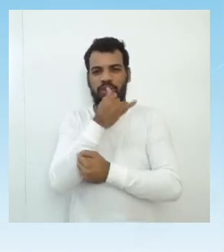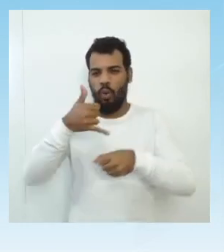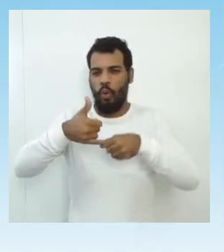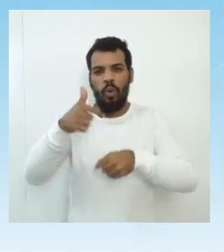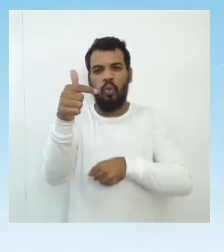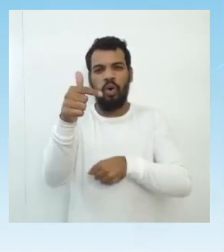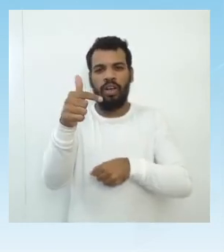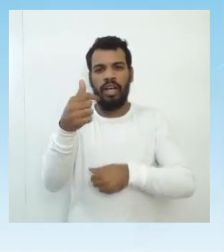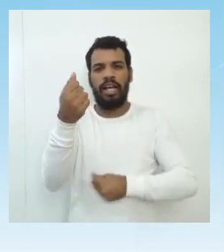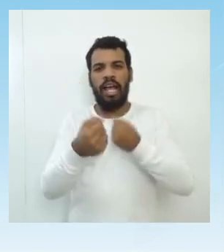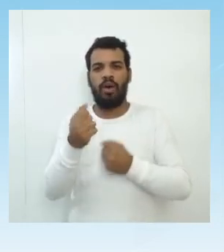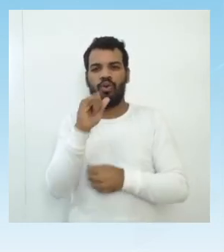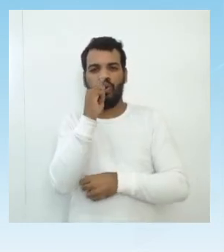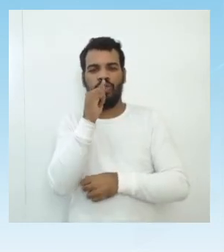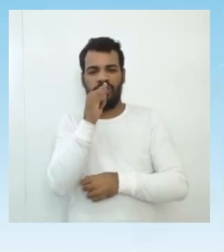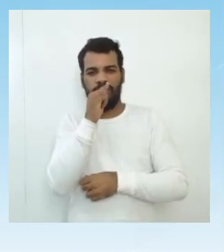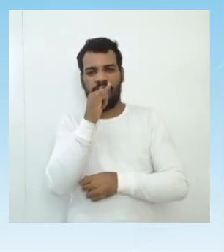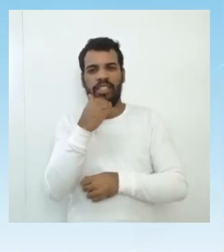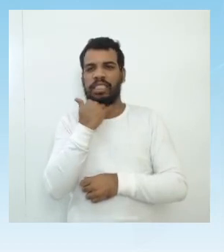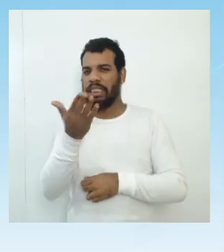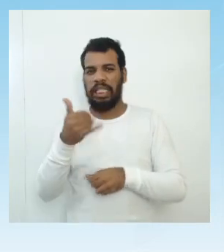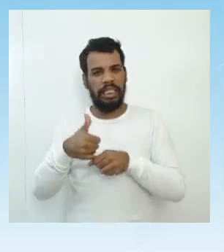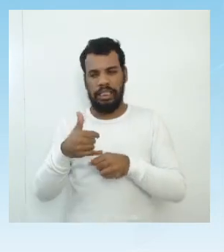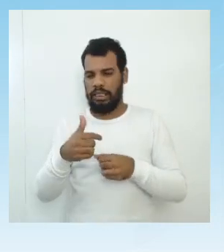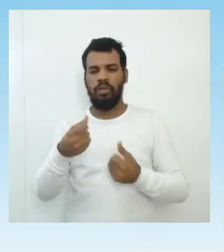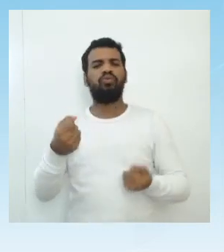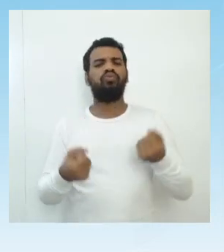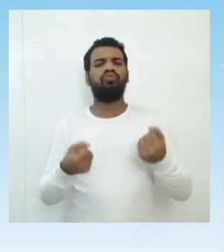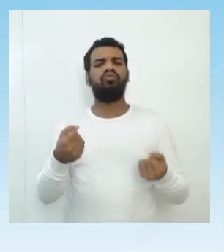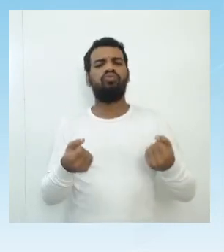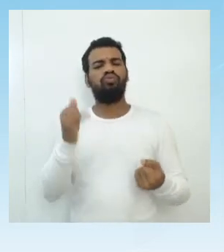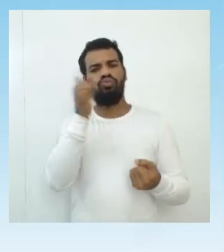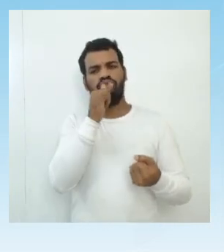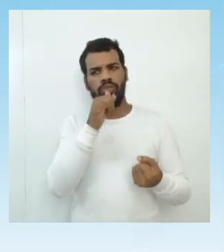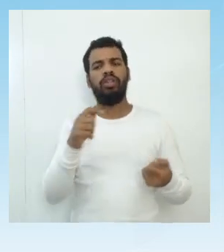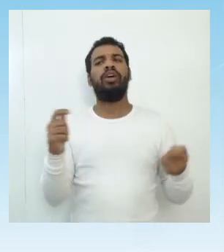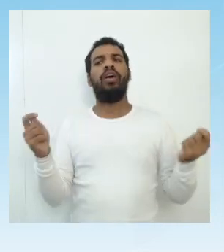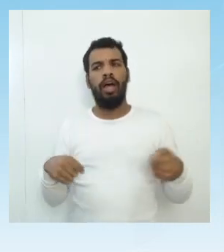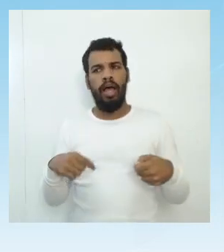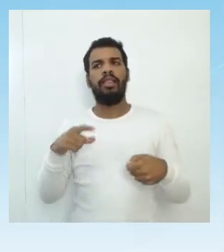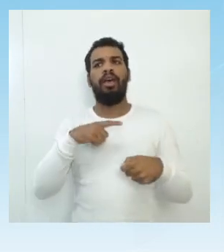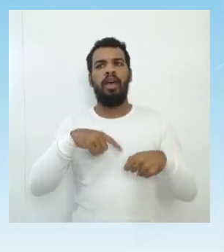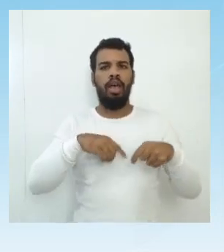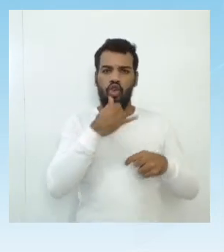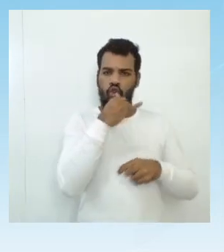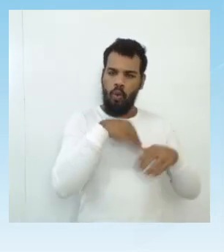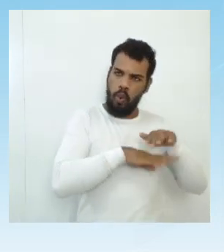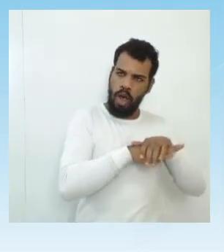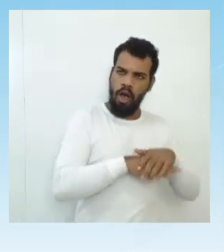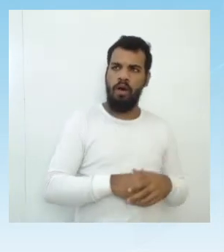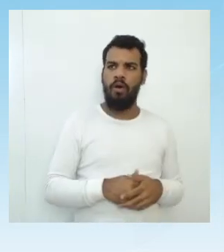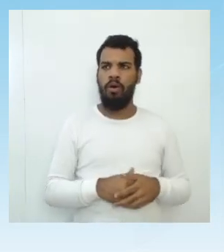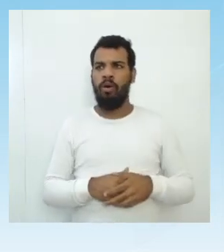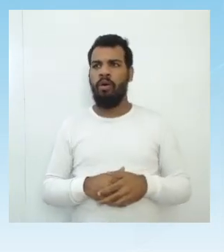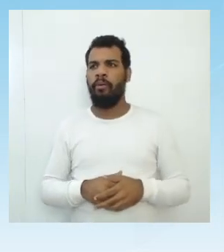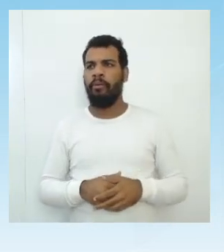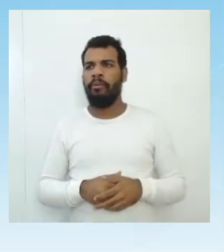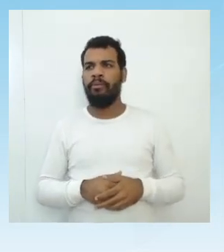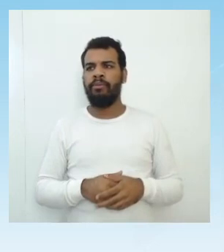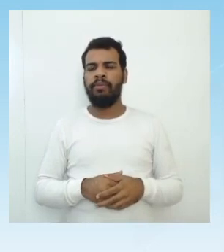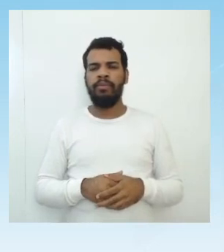baterias com alta capacidade para armazenar eletricidade. Esses carros, eles